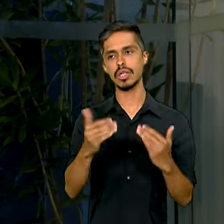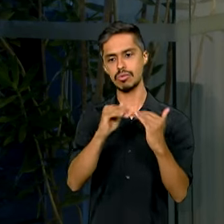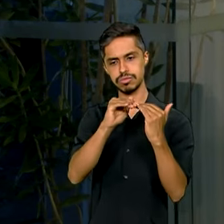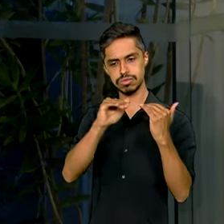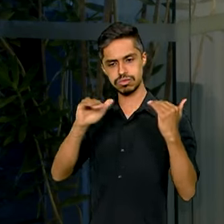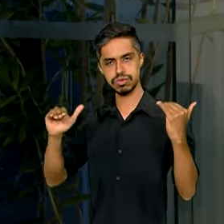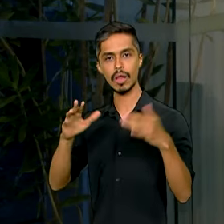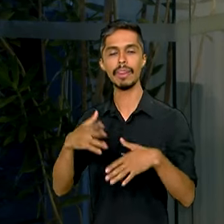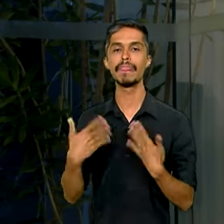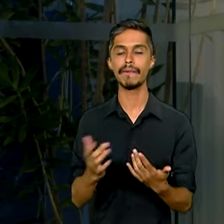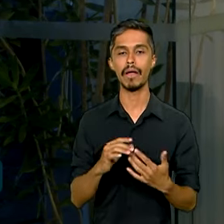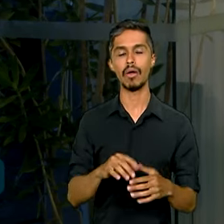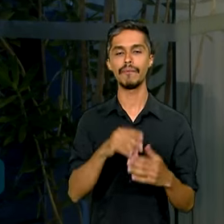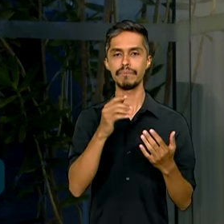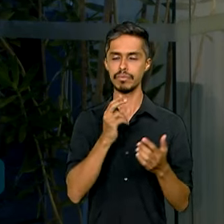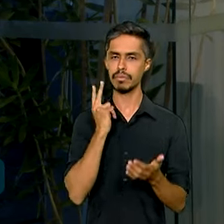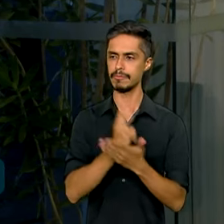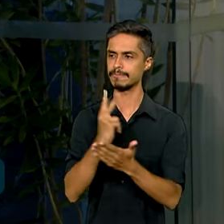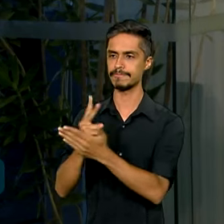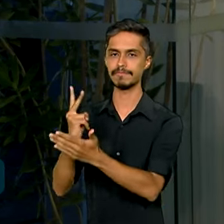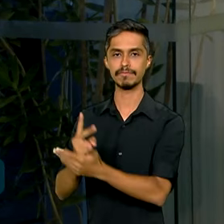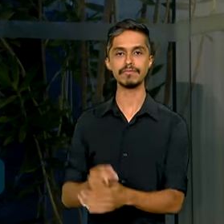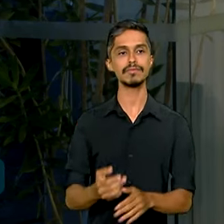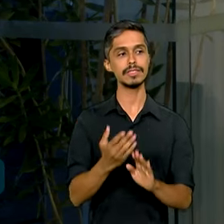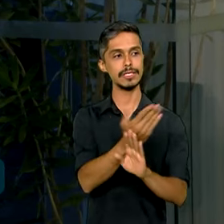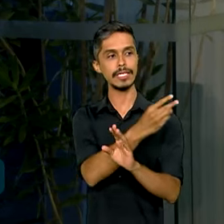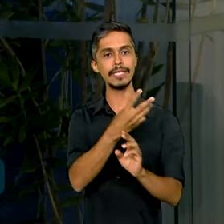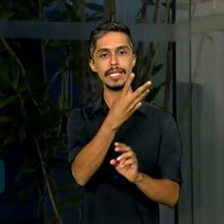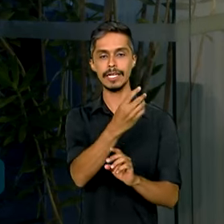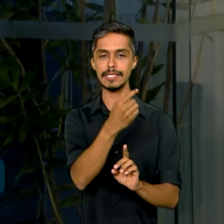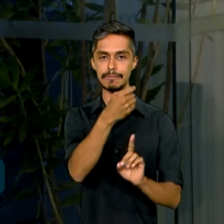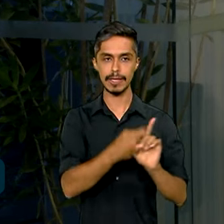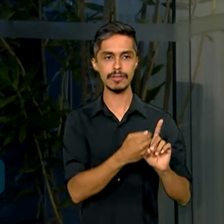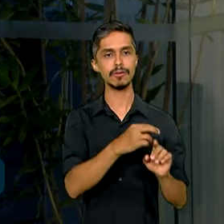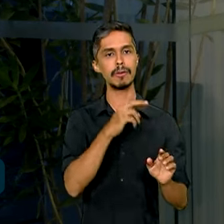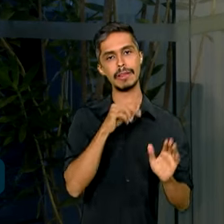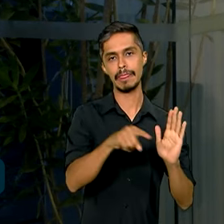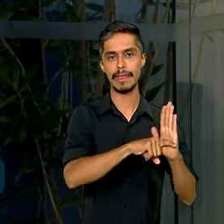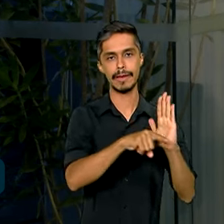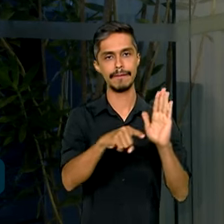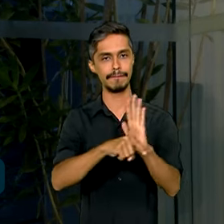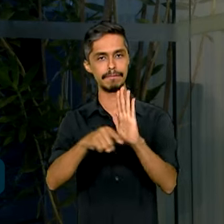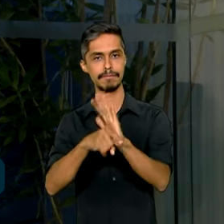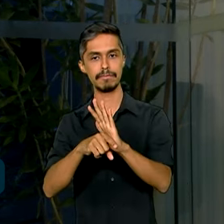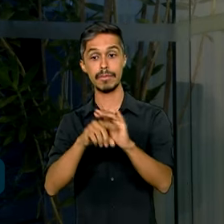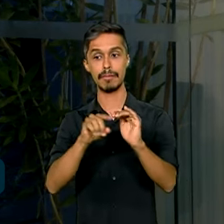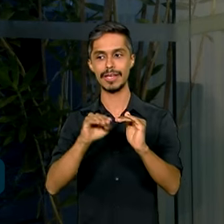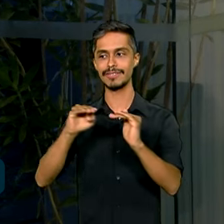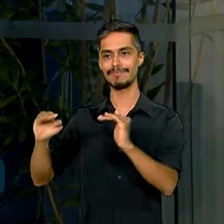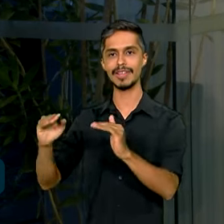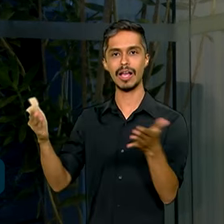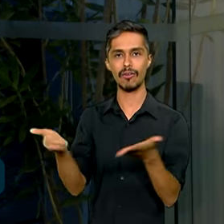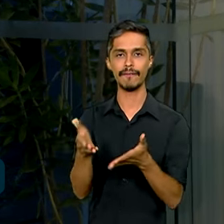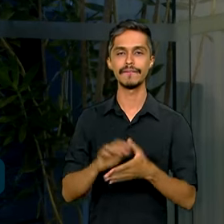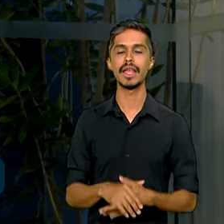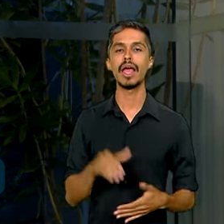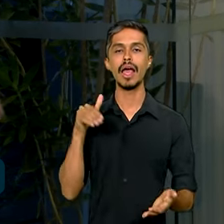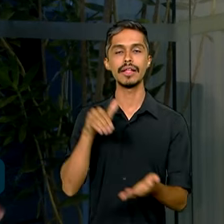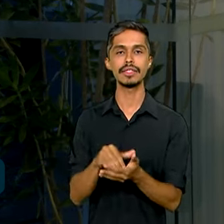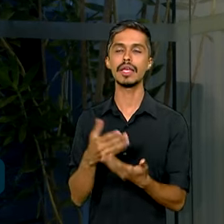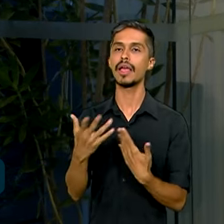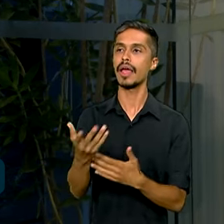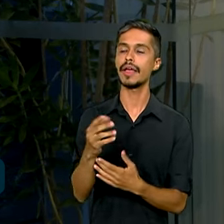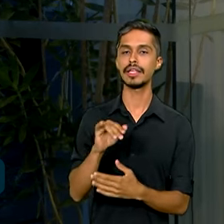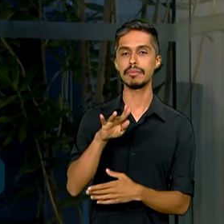mas é um resultado que interrompe uma sequência de três meses com resultados negativos. Com isso, ao longo deste ano, até novembro, o